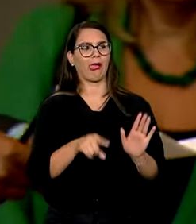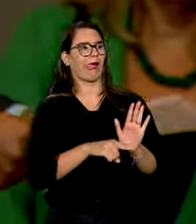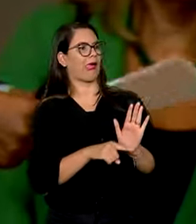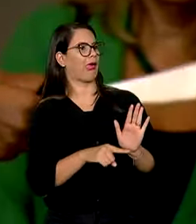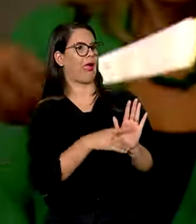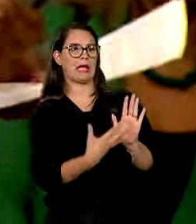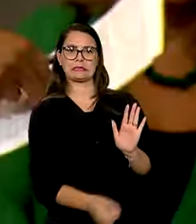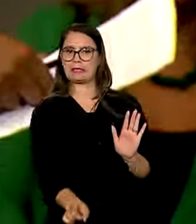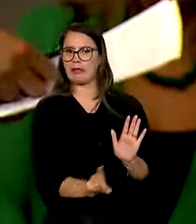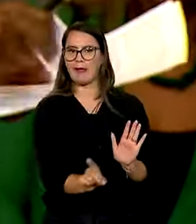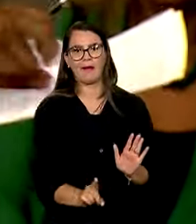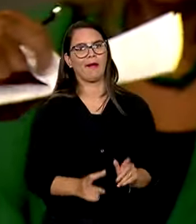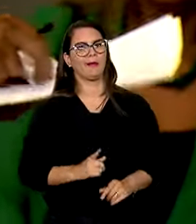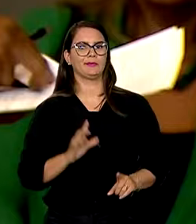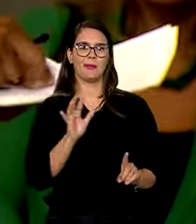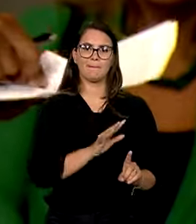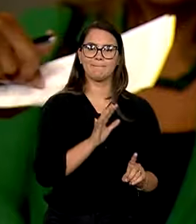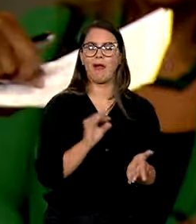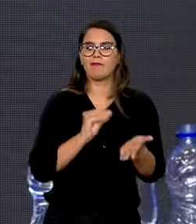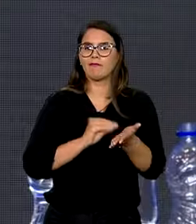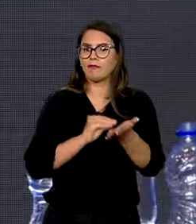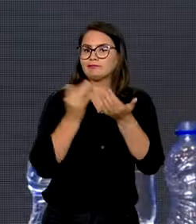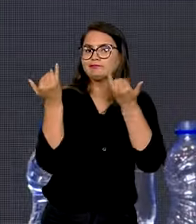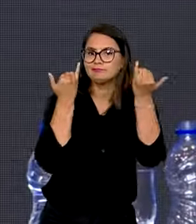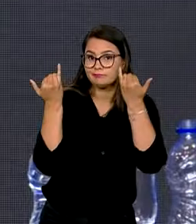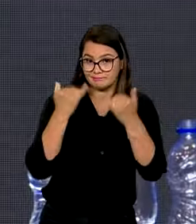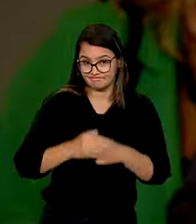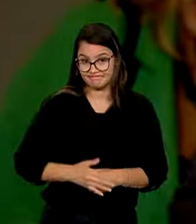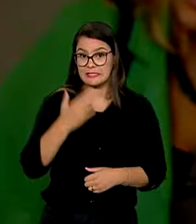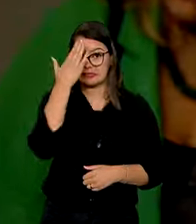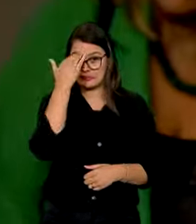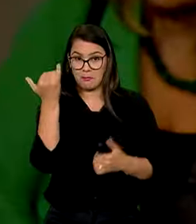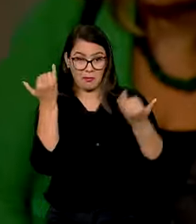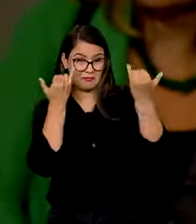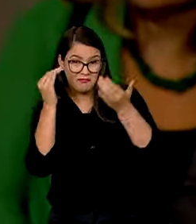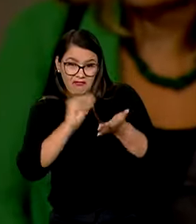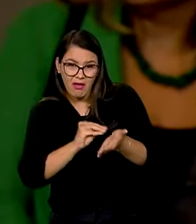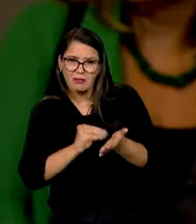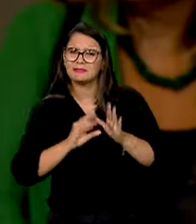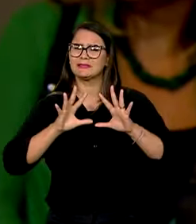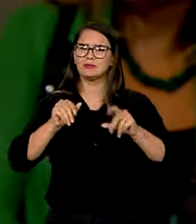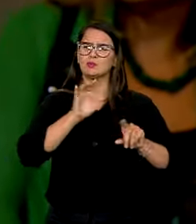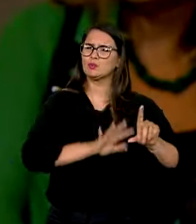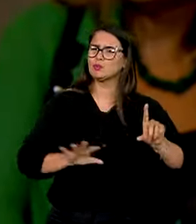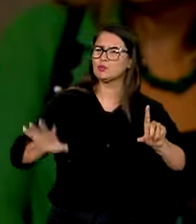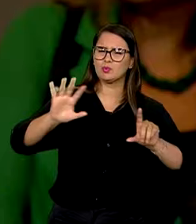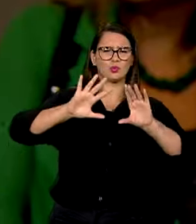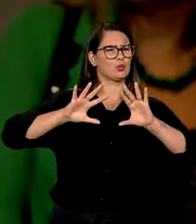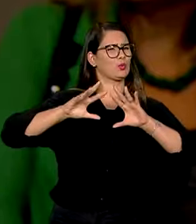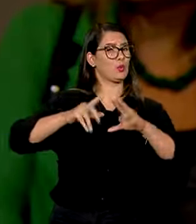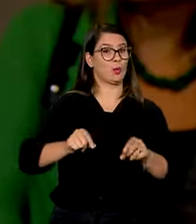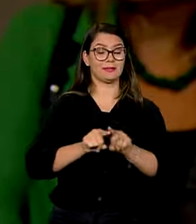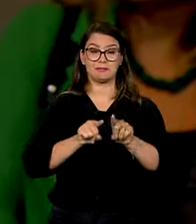da ciência, sofrem o impacto da desinformação. Sabemos que a desinformação está em todas as áreas, mas